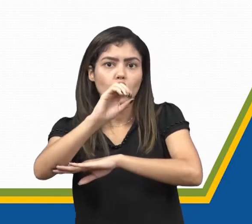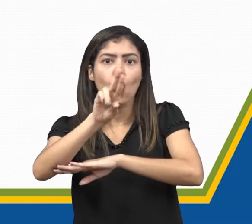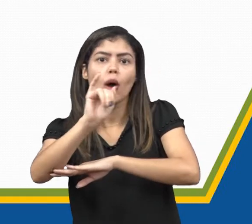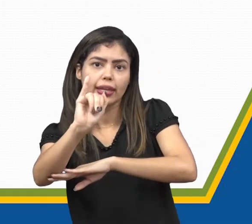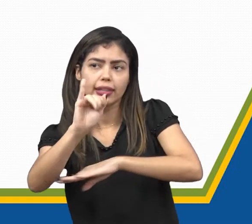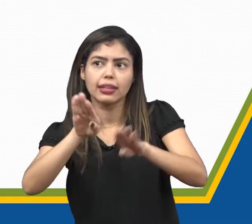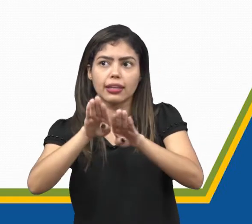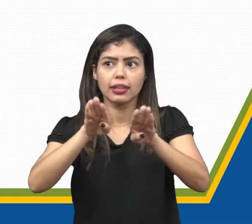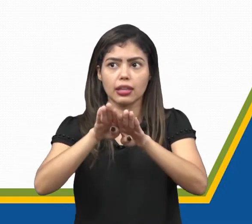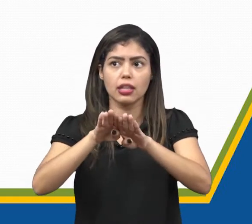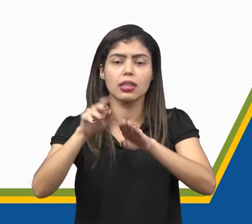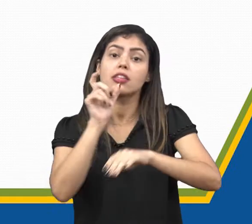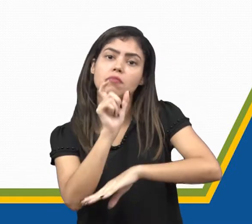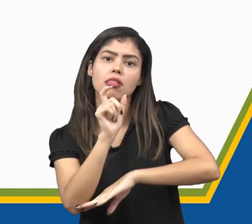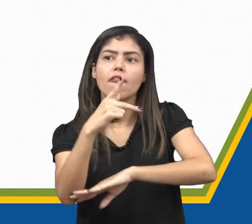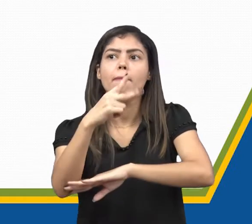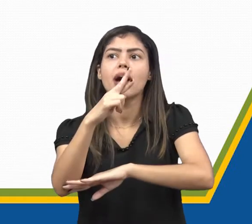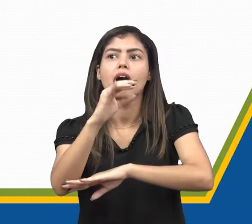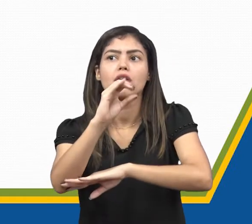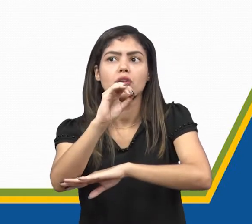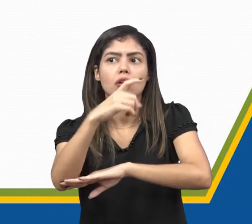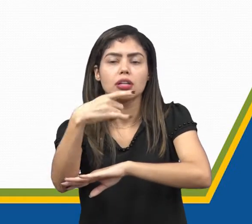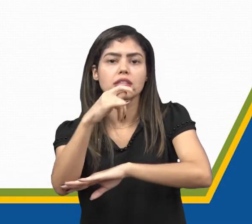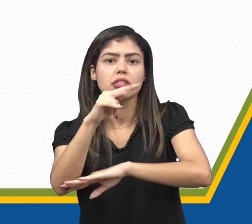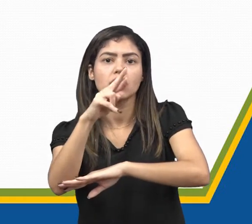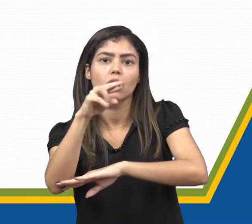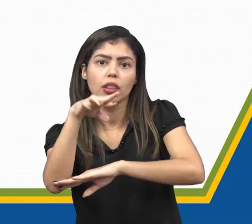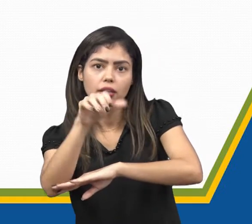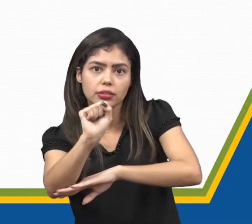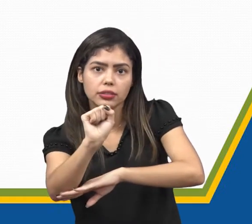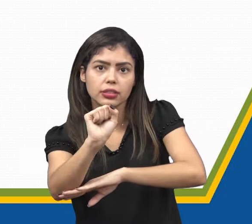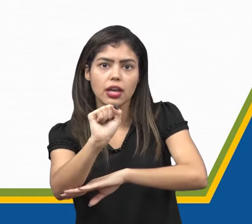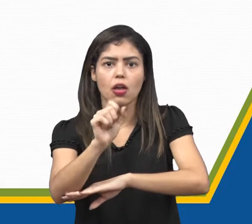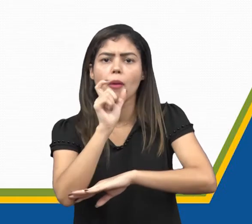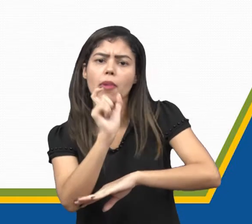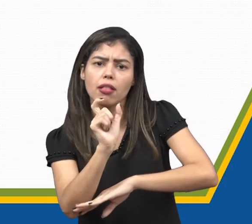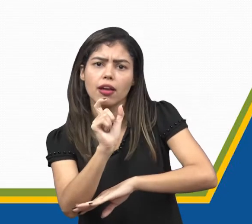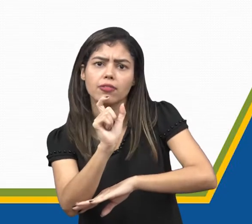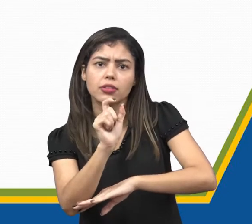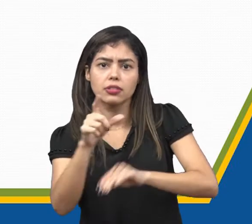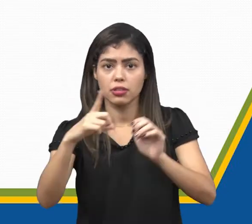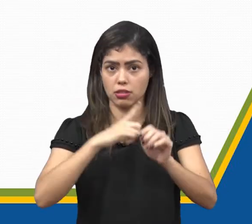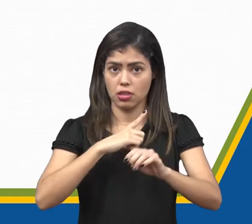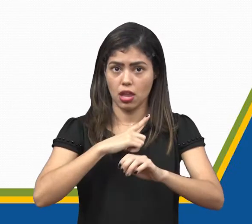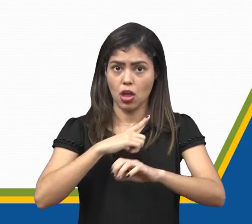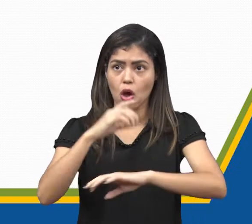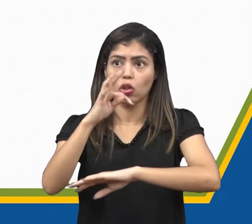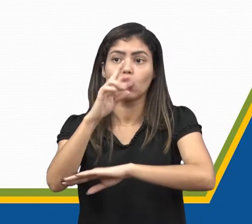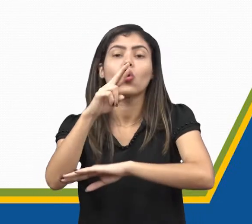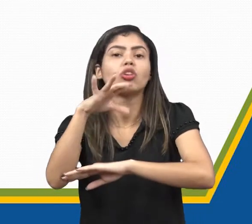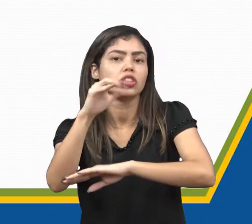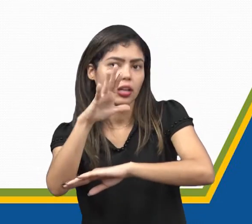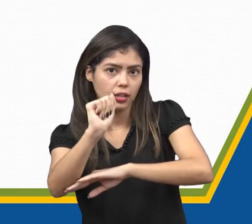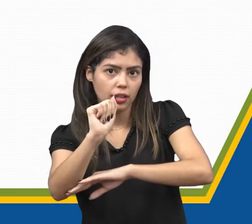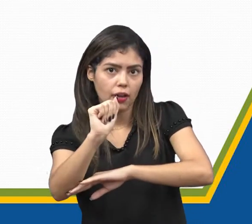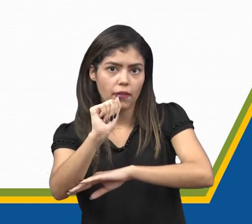paroxítonas. Lembrando que as palavras paroxítonas são aquelas que possuem a sílaba tônica, ou seja, a sílaba mais